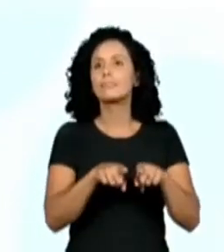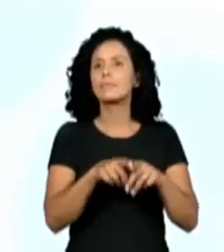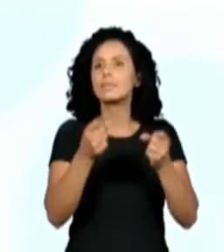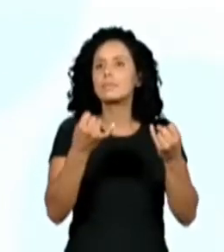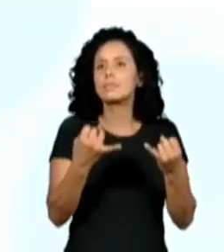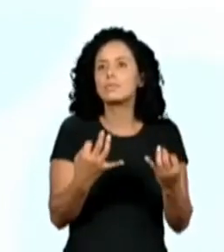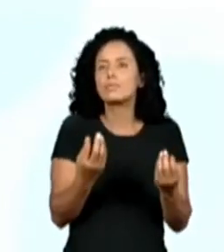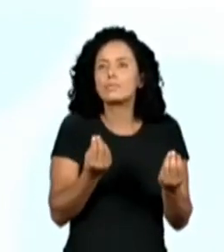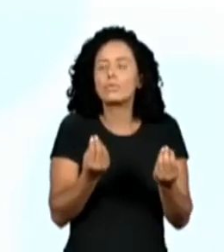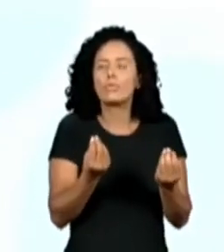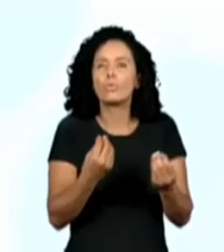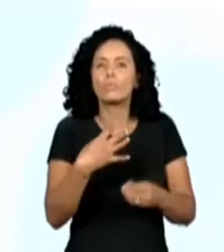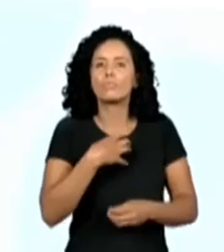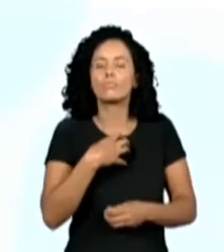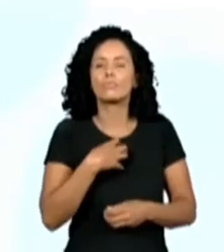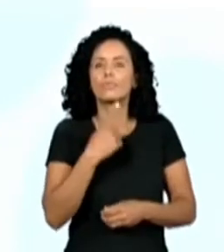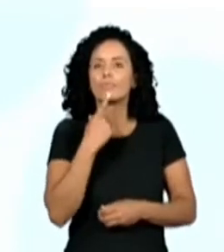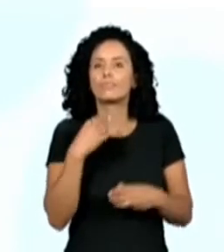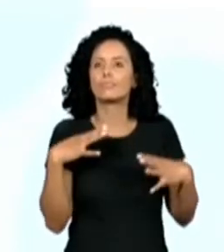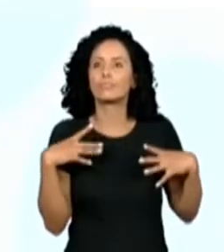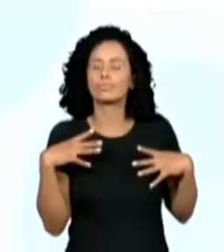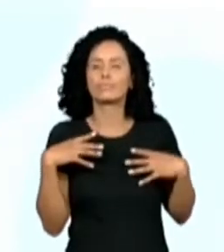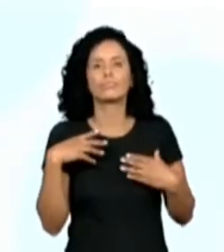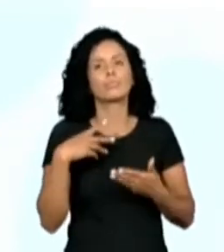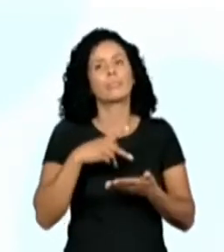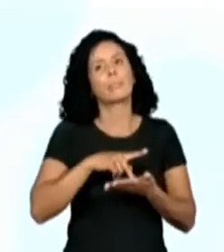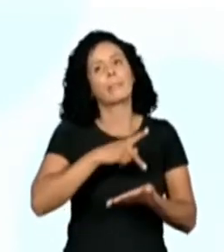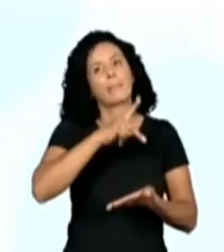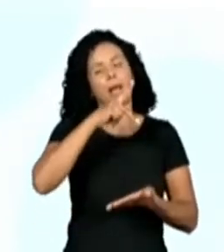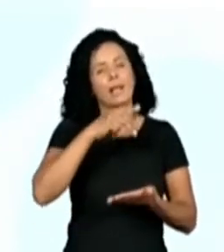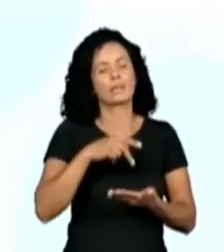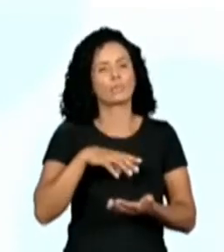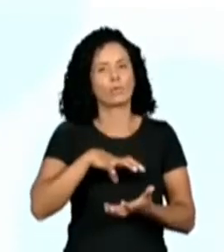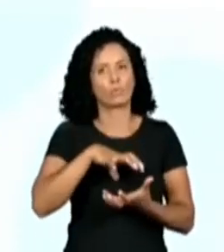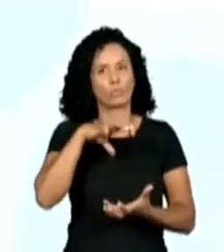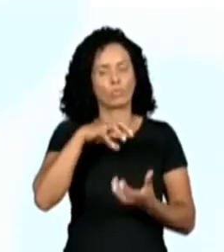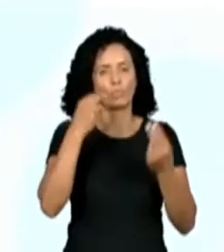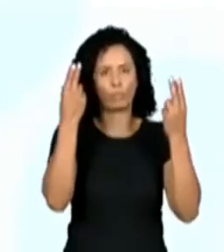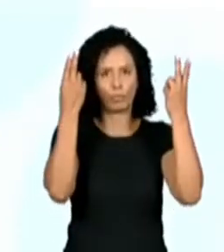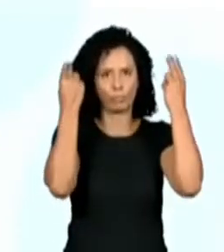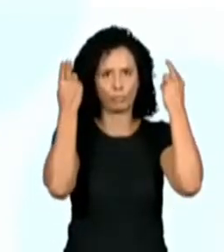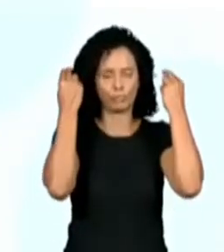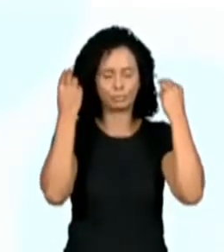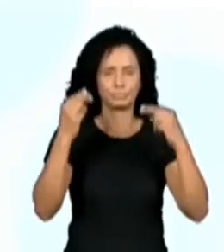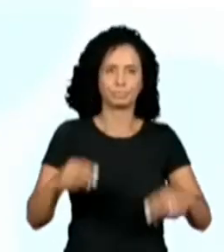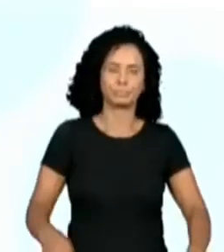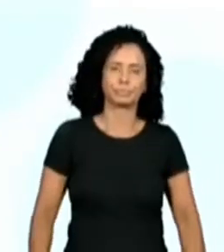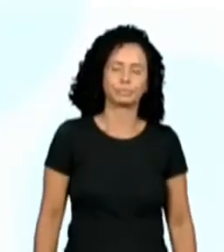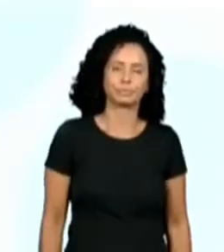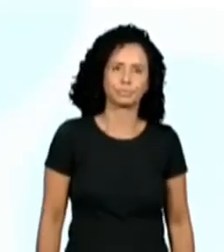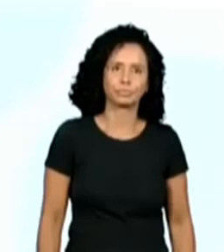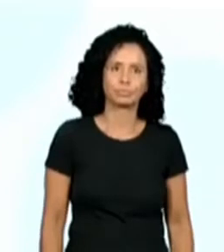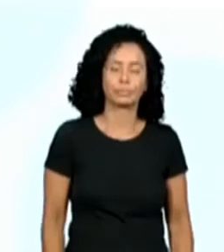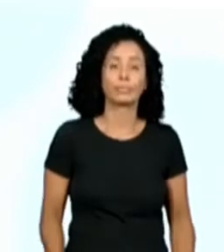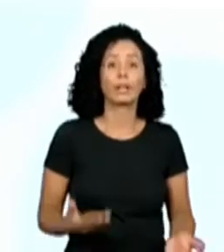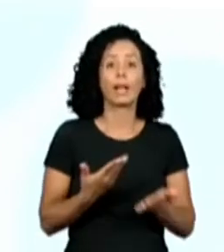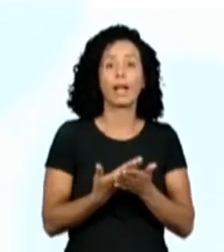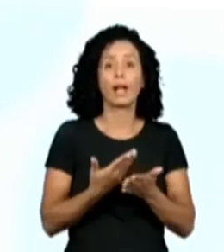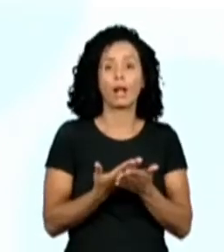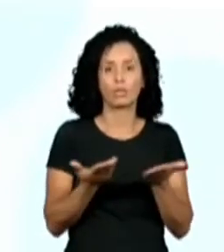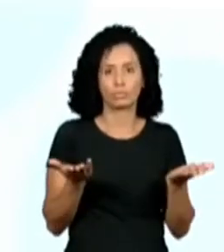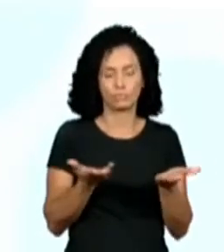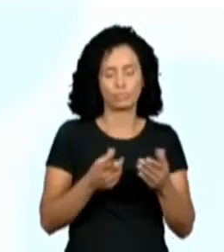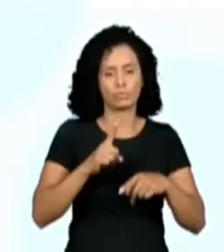sobre o feriado da Páscoa também. And for today, for this class you will need, para a aula de hoje você